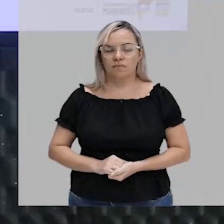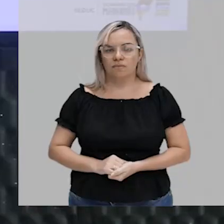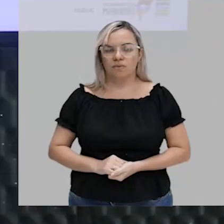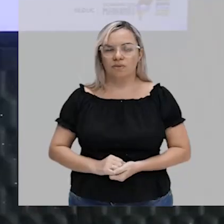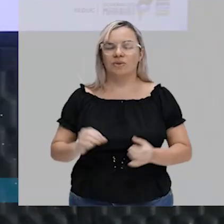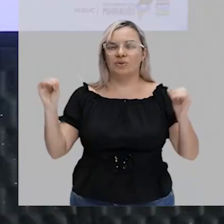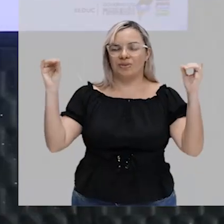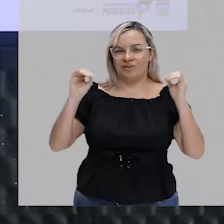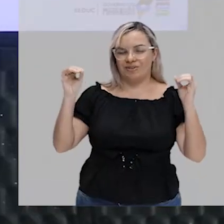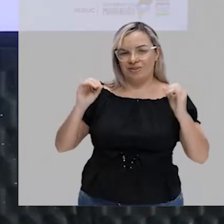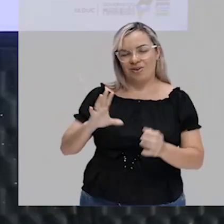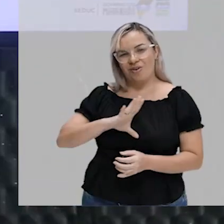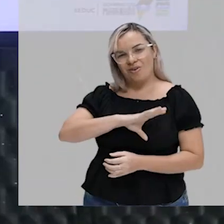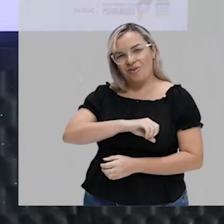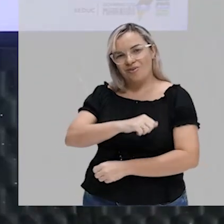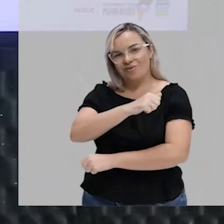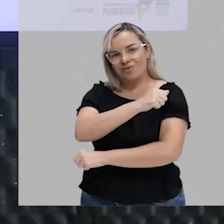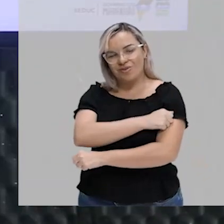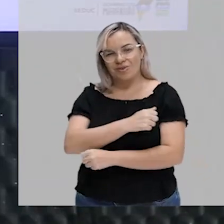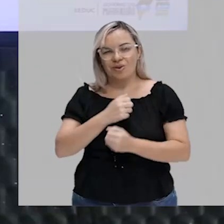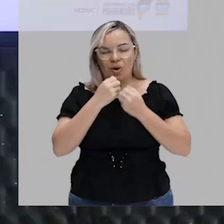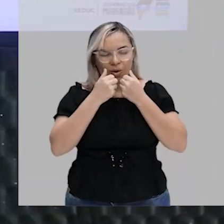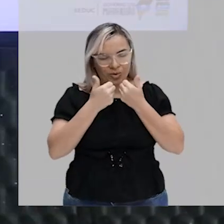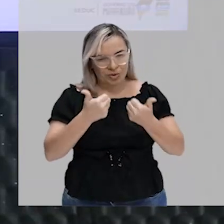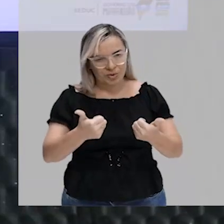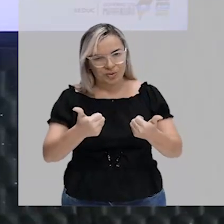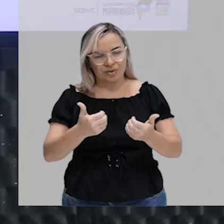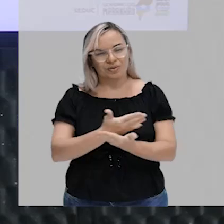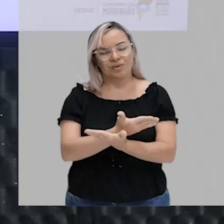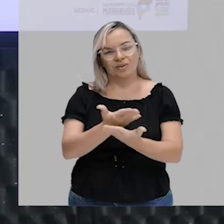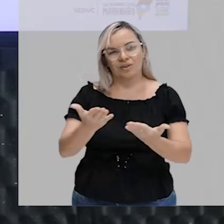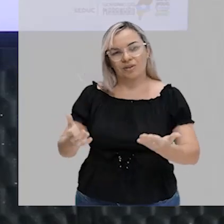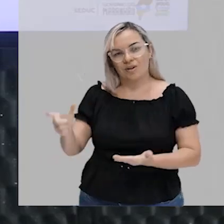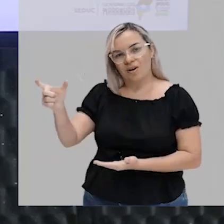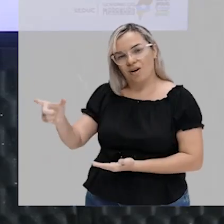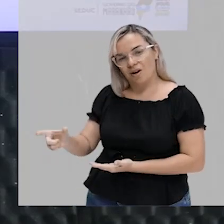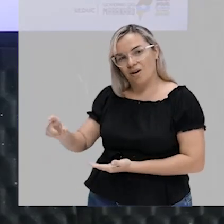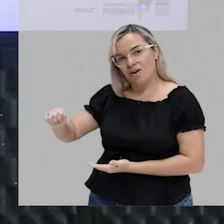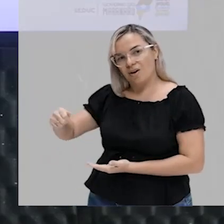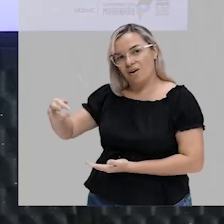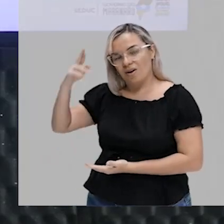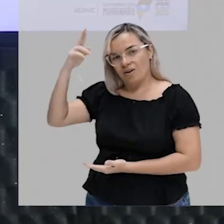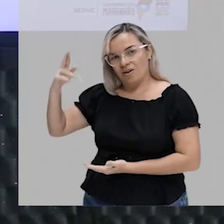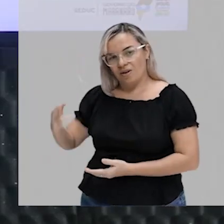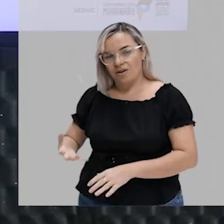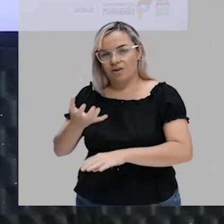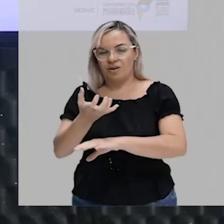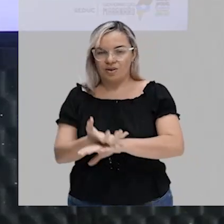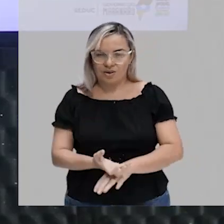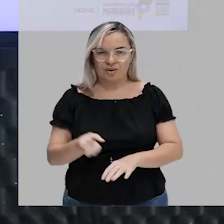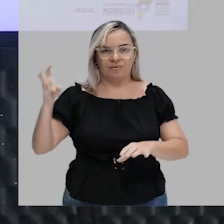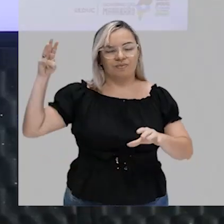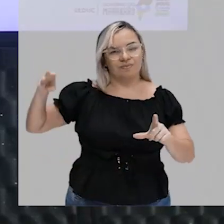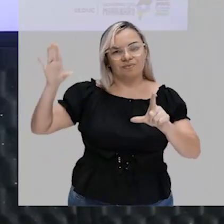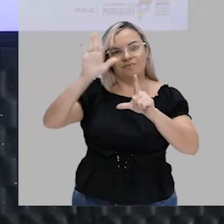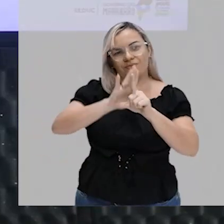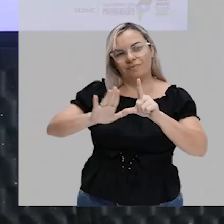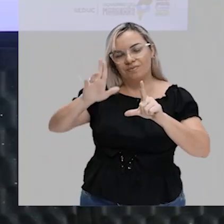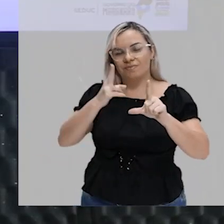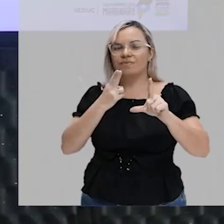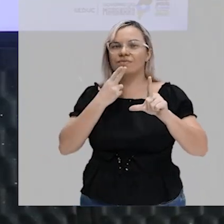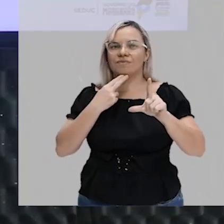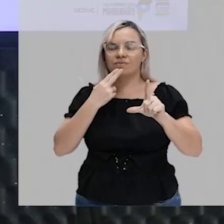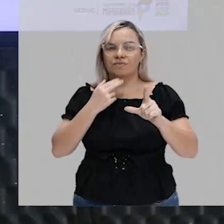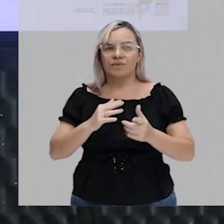E aí, meus amores, tudo bem com vocês? Eu sou a professora Renata Fech, estou a professora de matemática da plataforma Gonçalves Dias